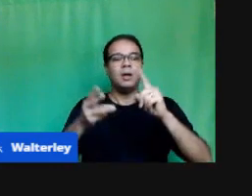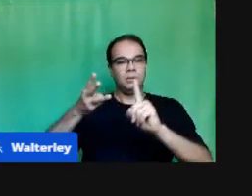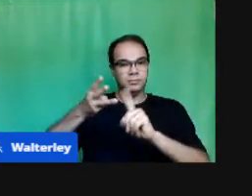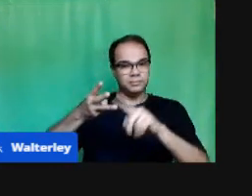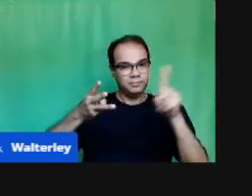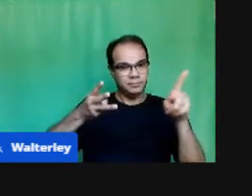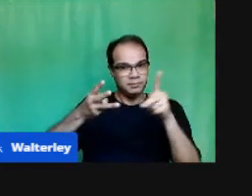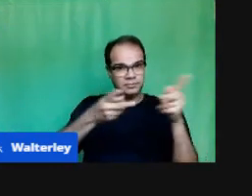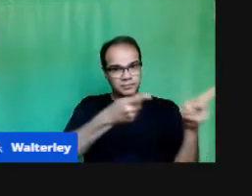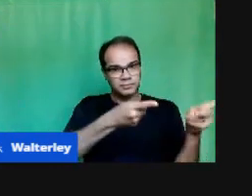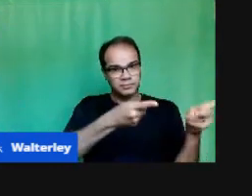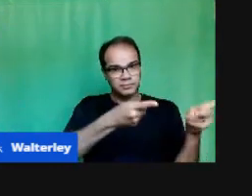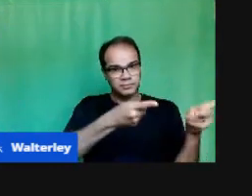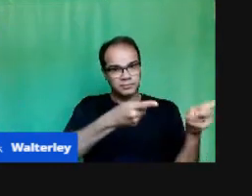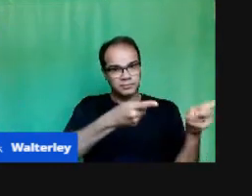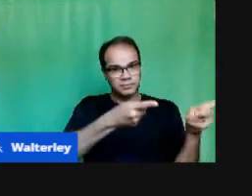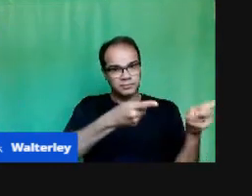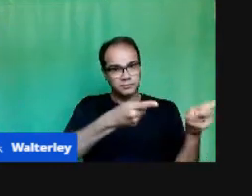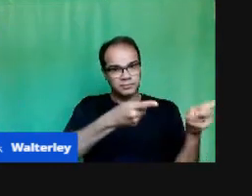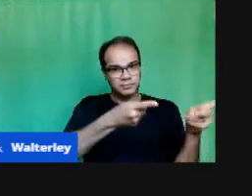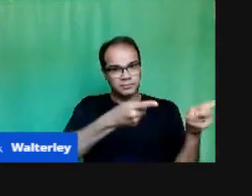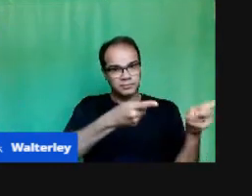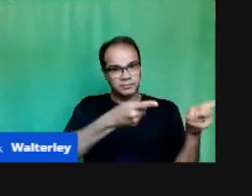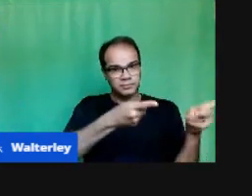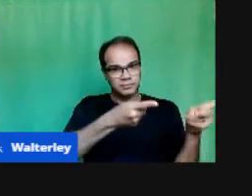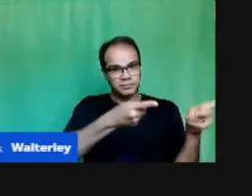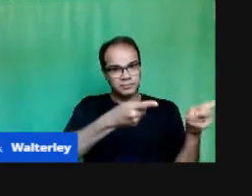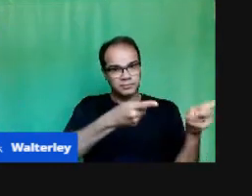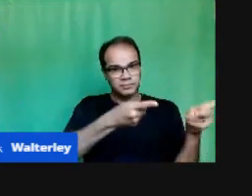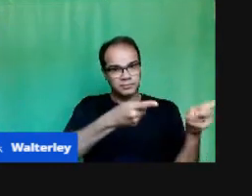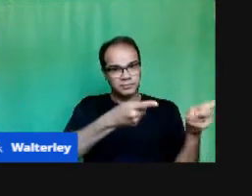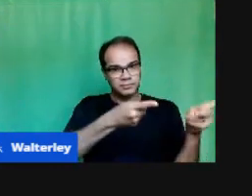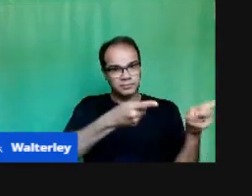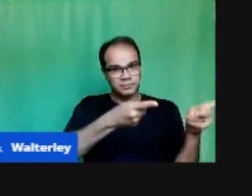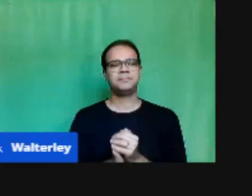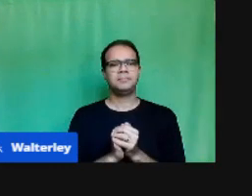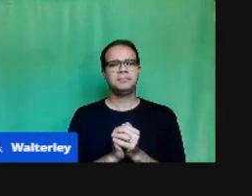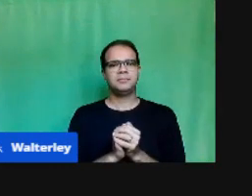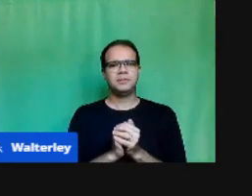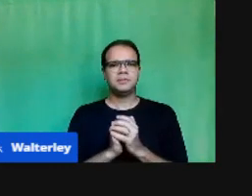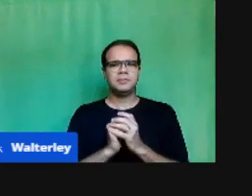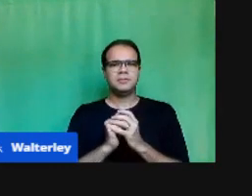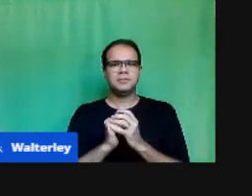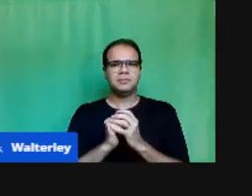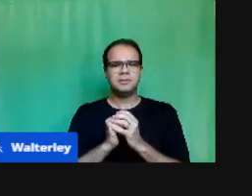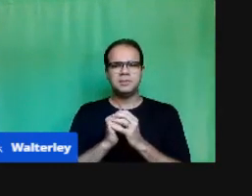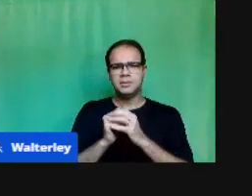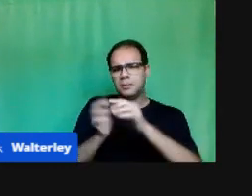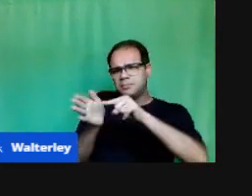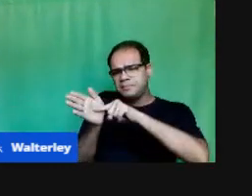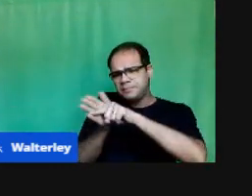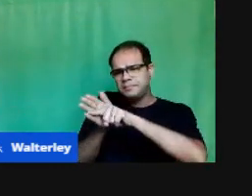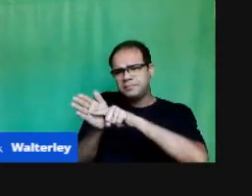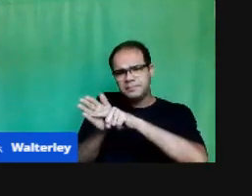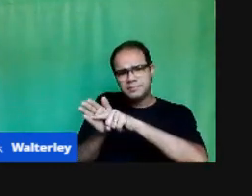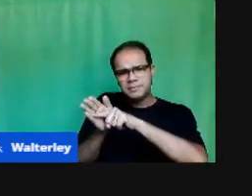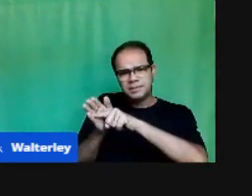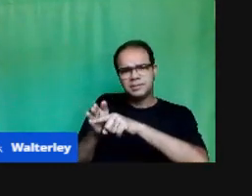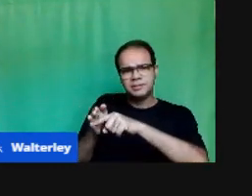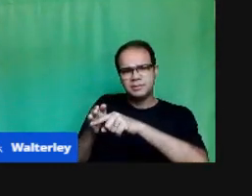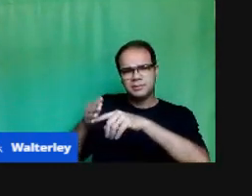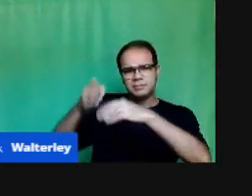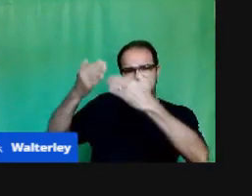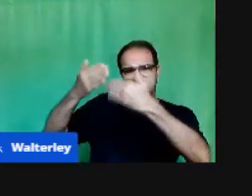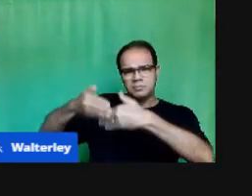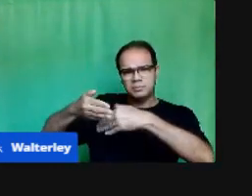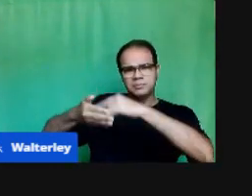Próximo A avaliação da aprendizagem no ensino remoto Então é sobre